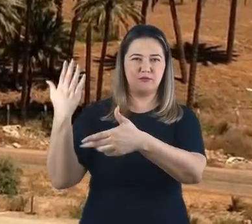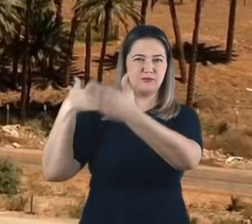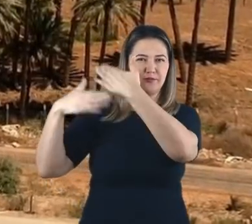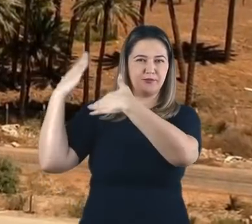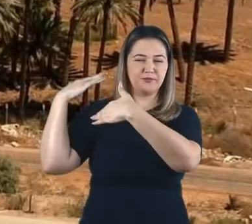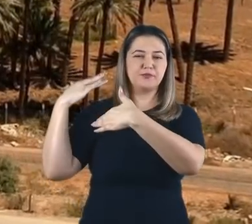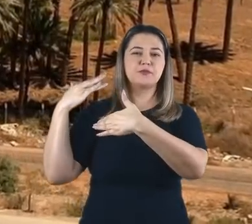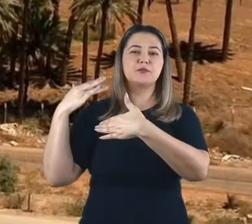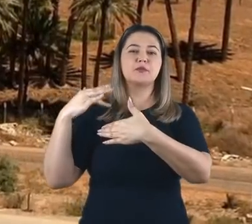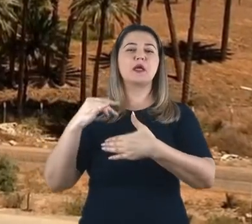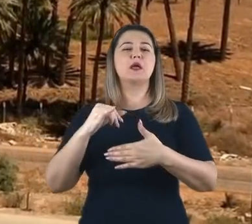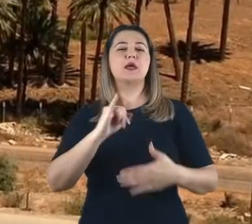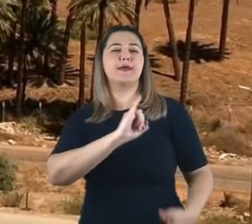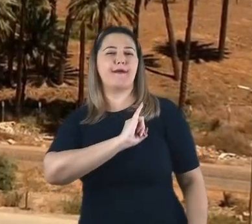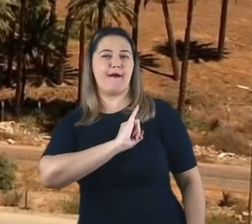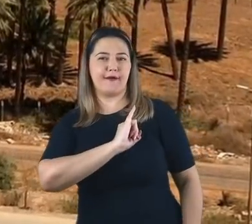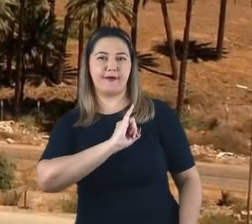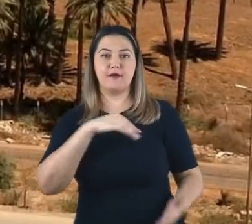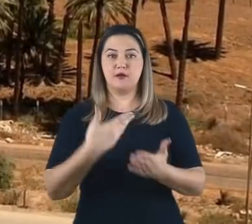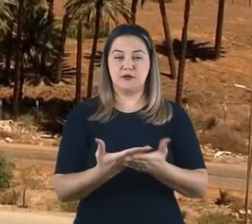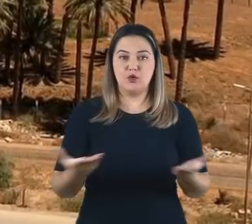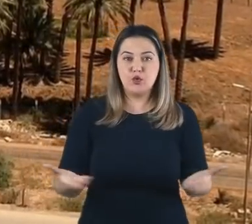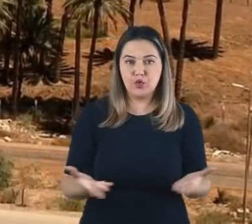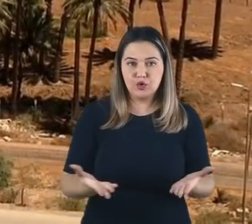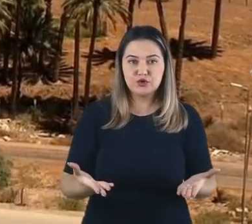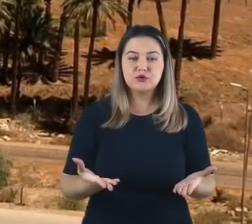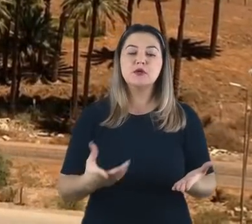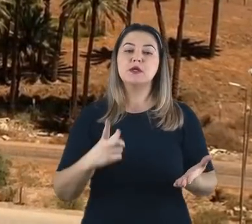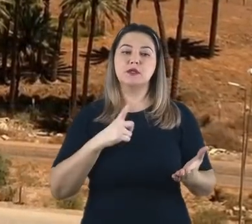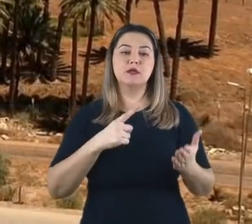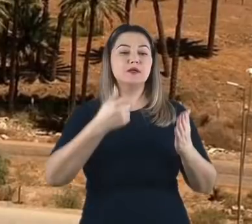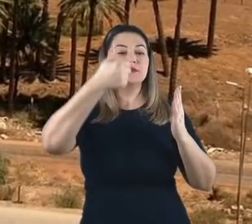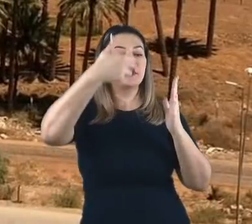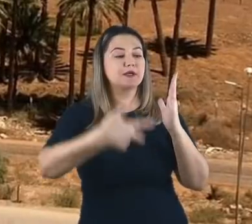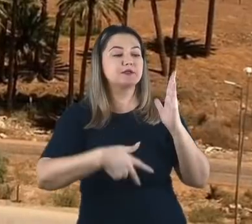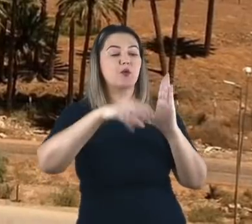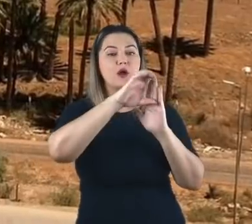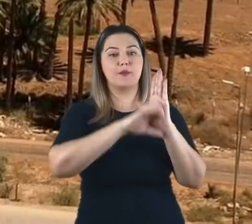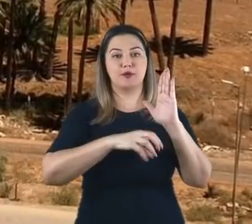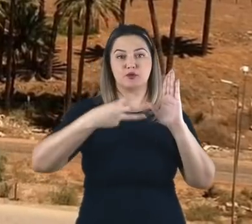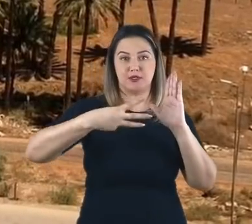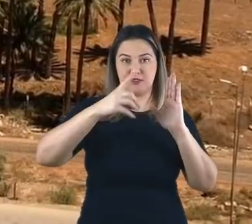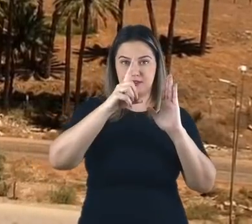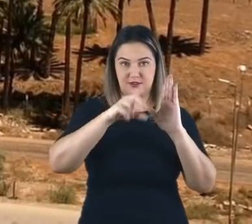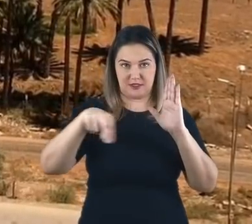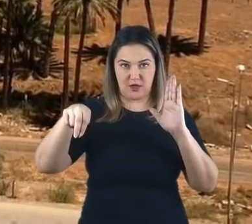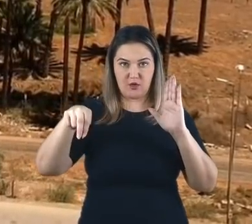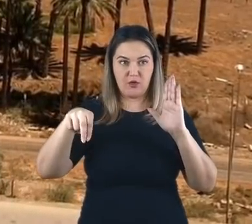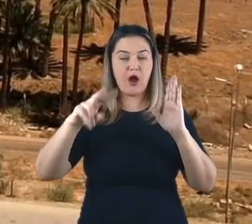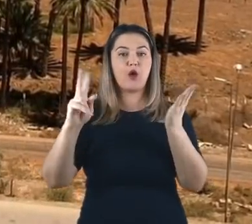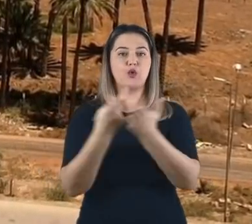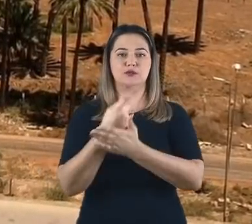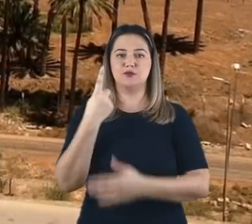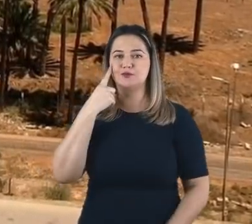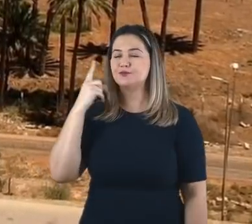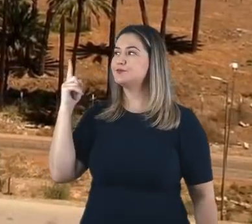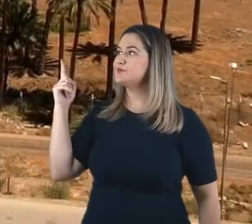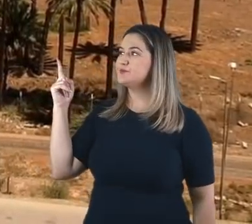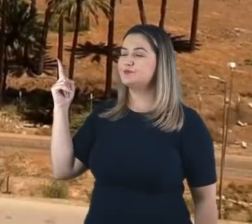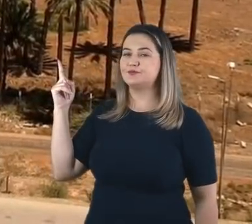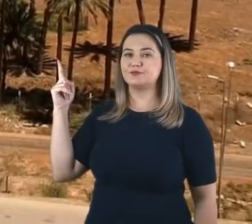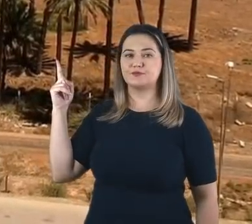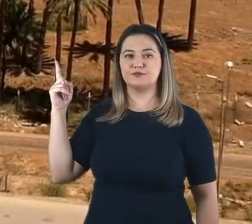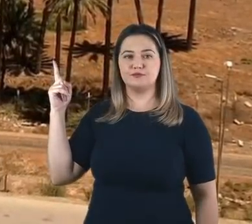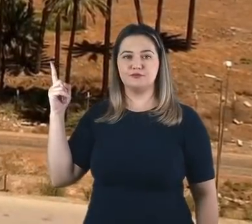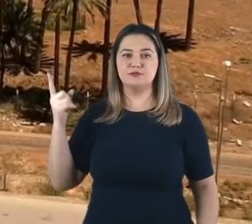habitantes do Iraque de hoje, os eventos descritos no capítulo 3 de Daniel aconteceram nesse lugar, em Kirchur, que